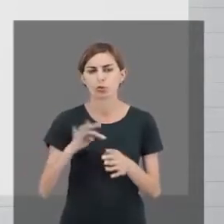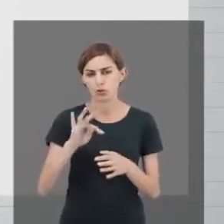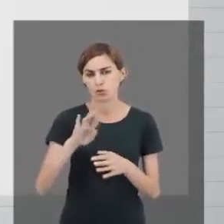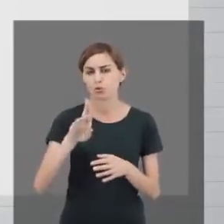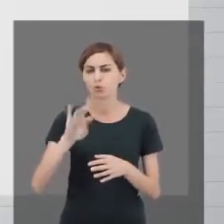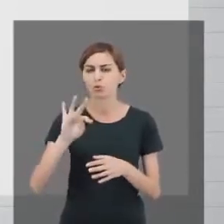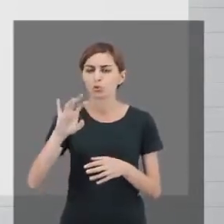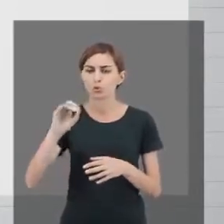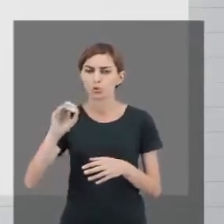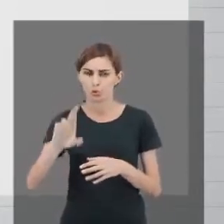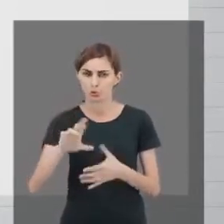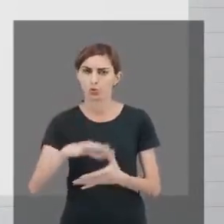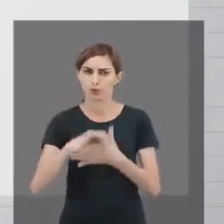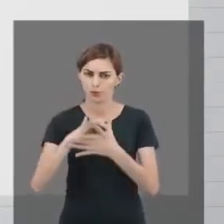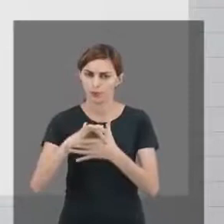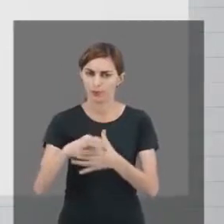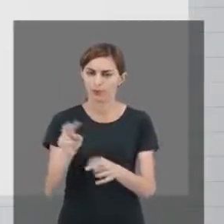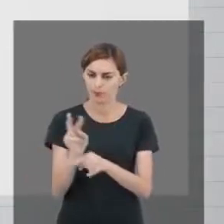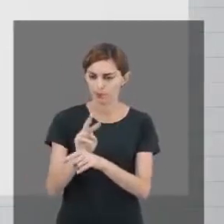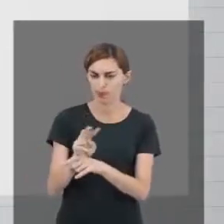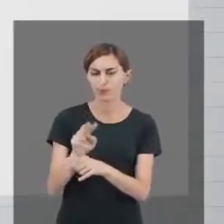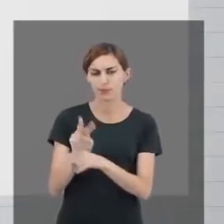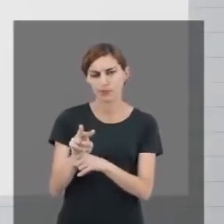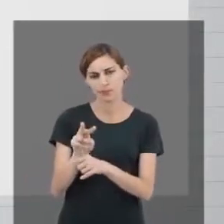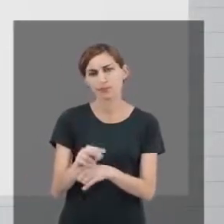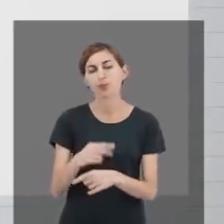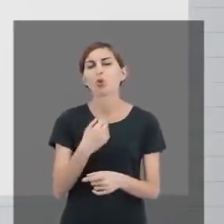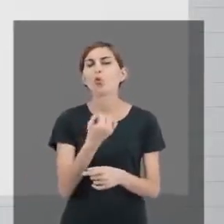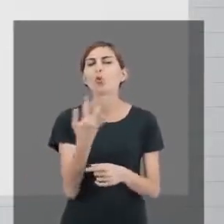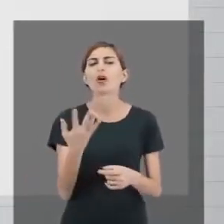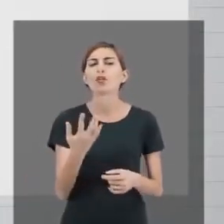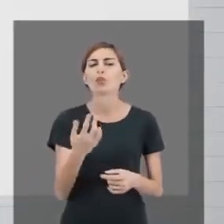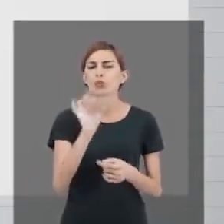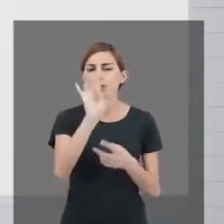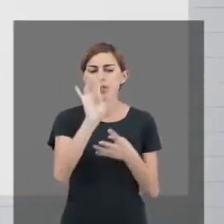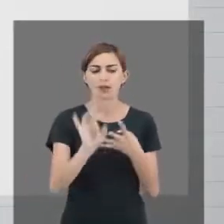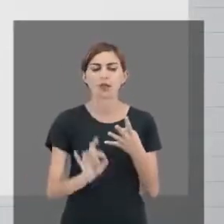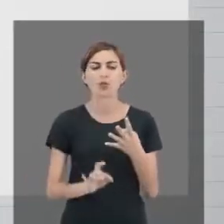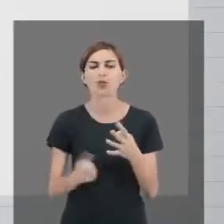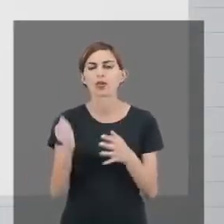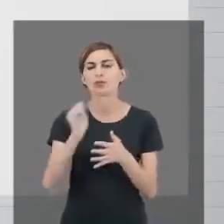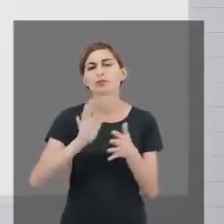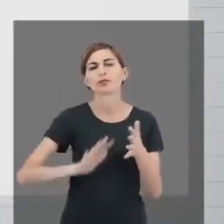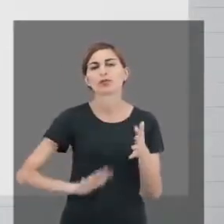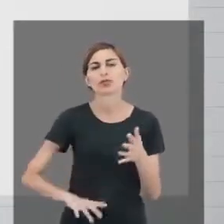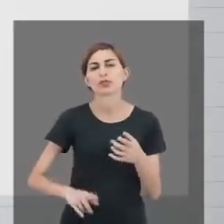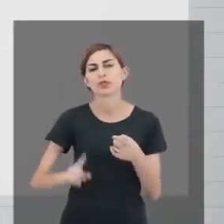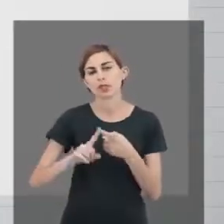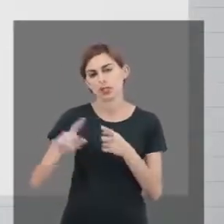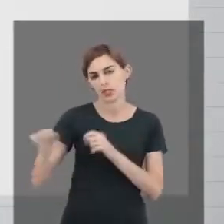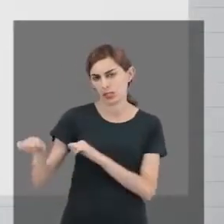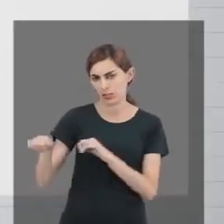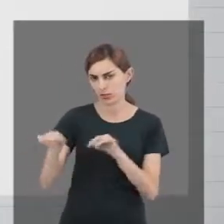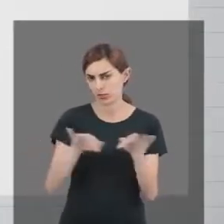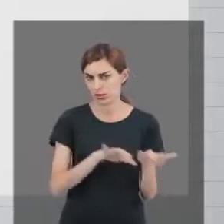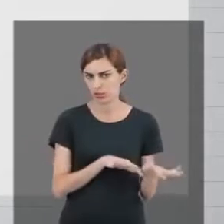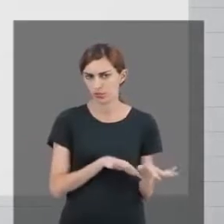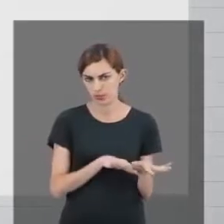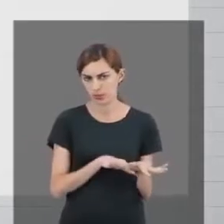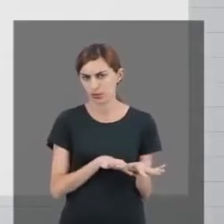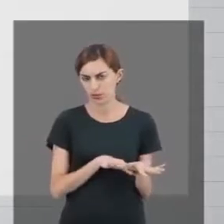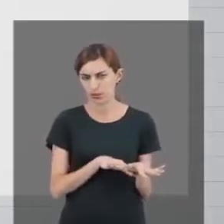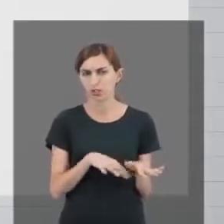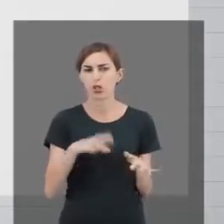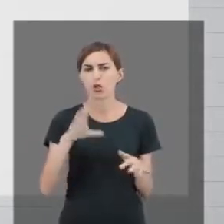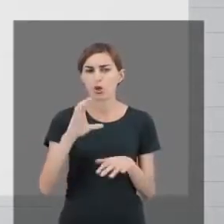tutor presencial. Quanto é que vale cada uma dessas atividades? A atividade semanal, aquela que é